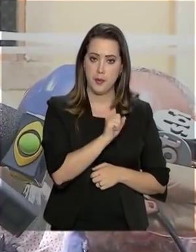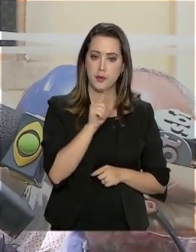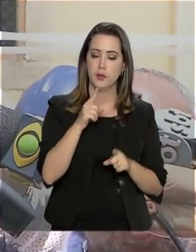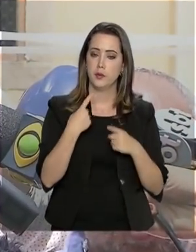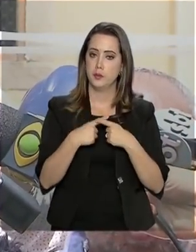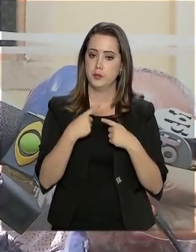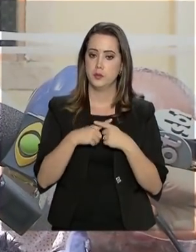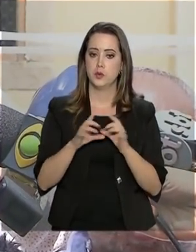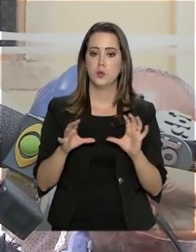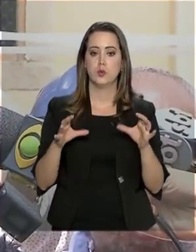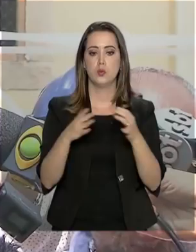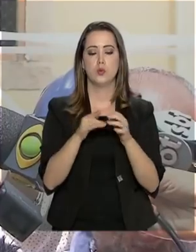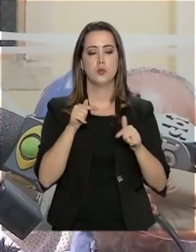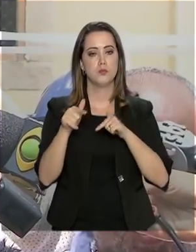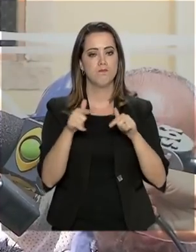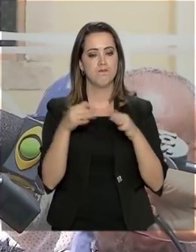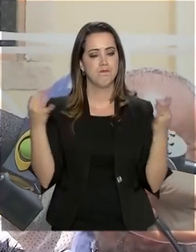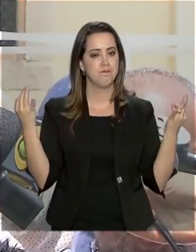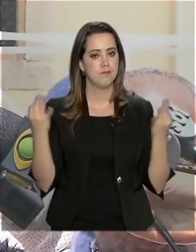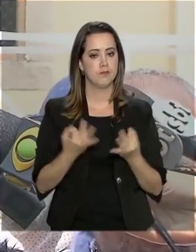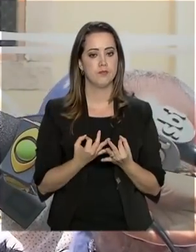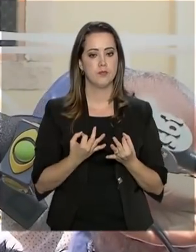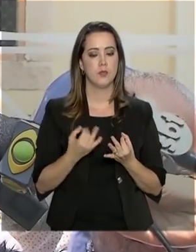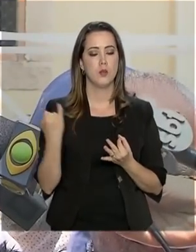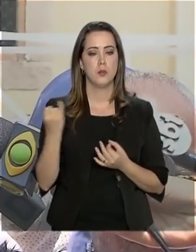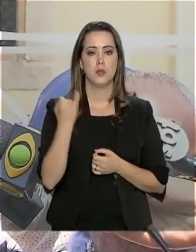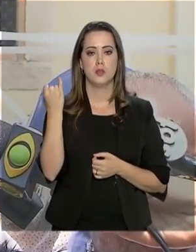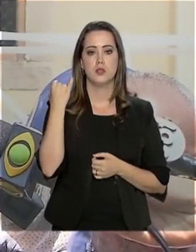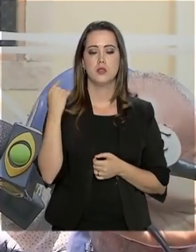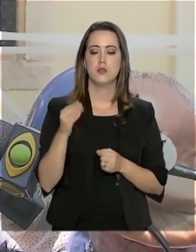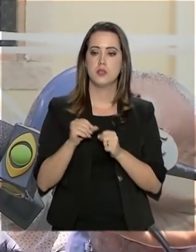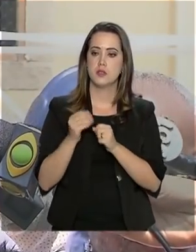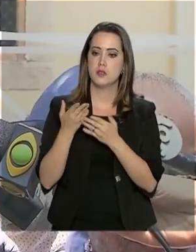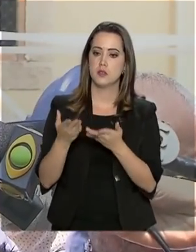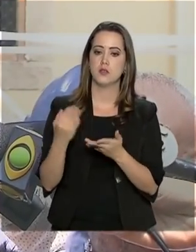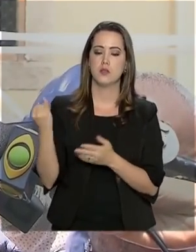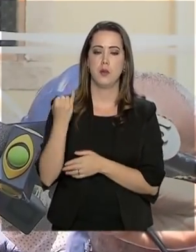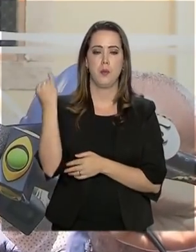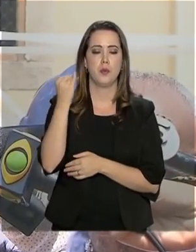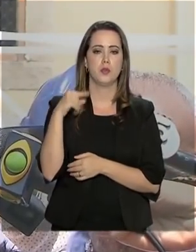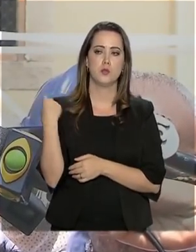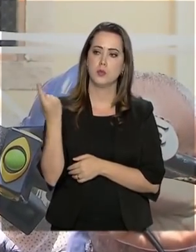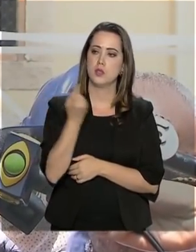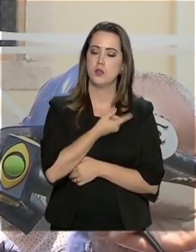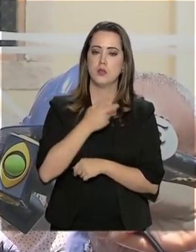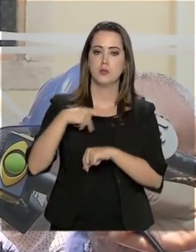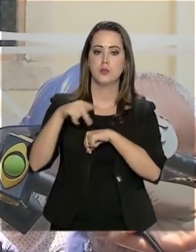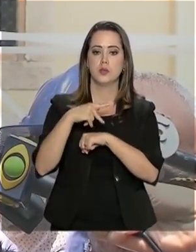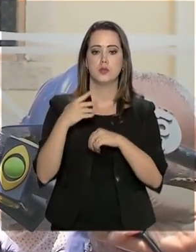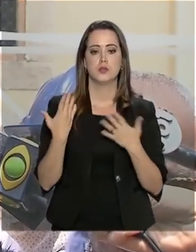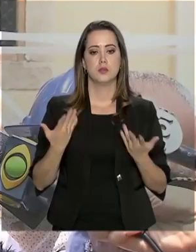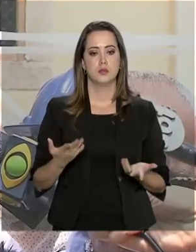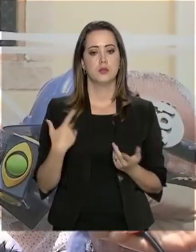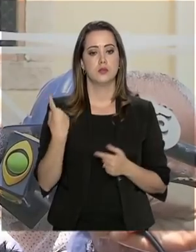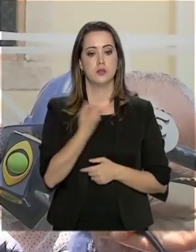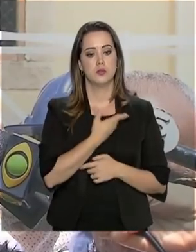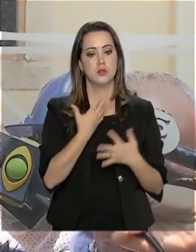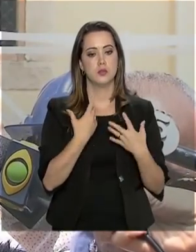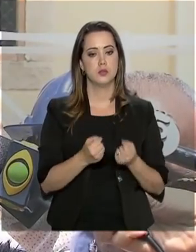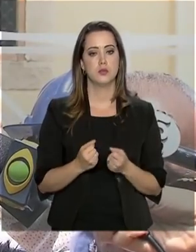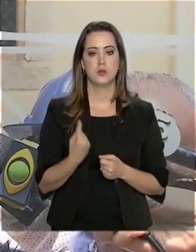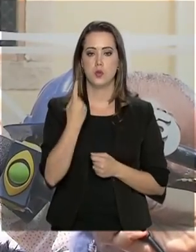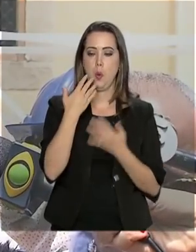juiz a essa equipe, desse trabalho fundamental que eles estão fazendo, fundamental para todos nós, para o nosso país, nós vamos fazer